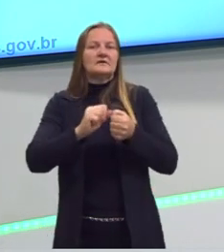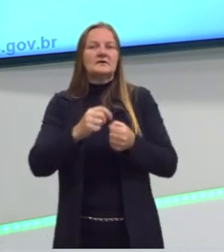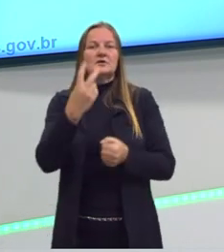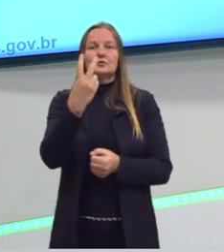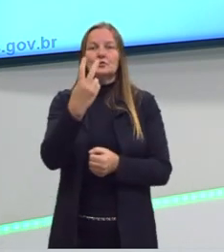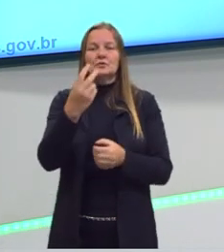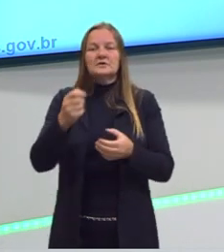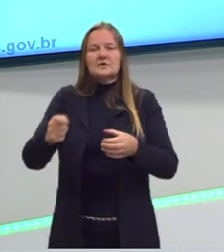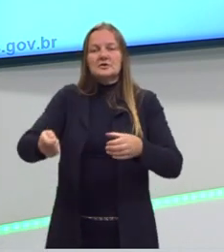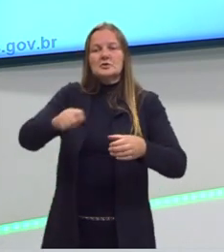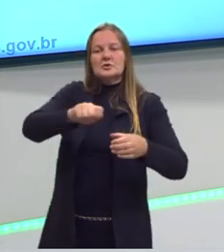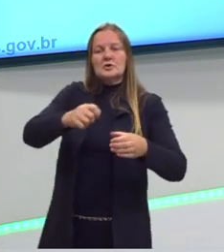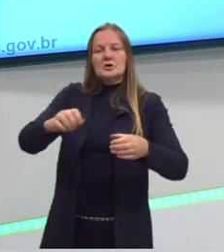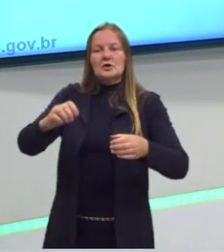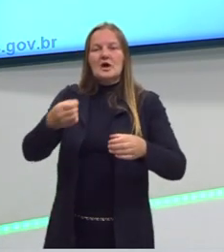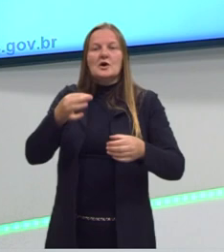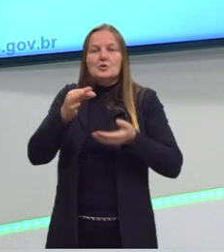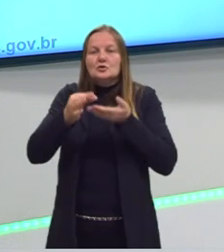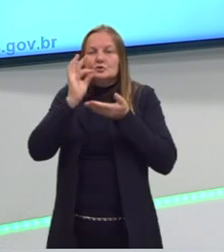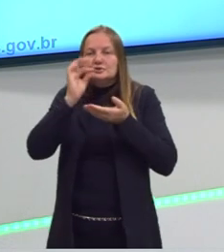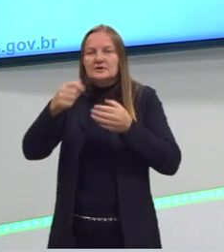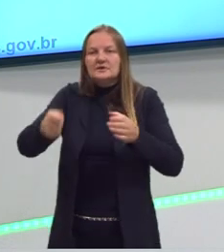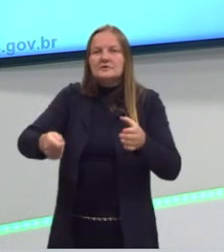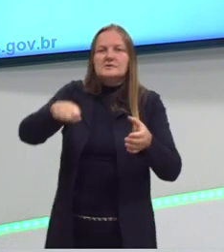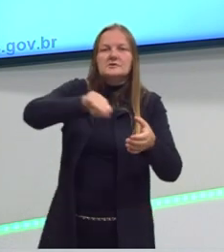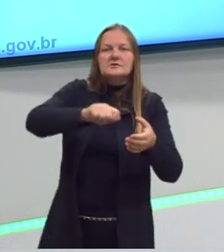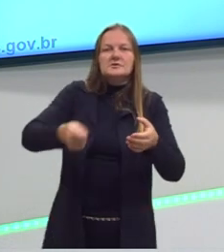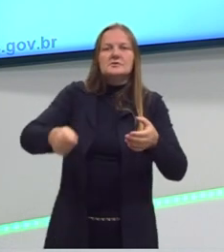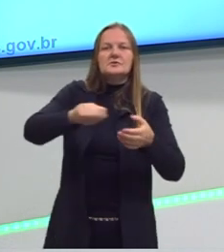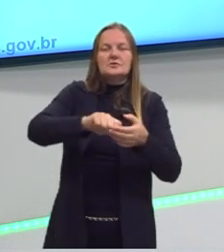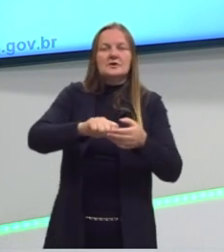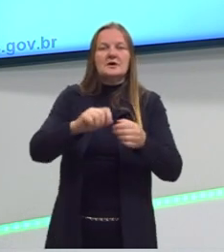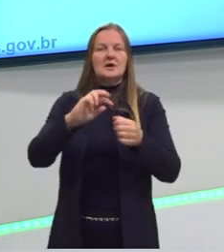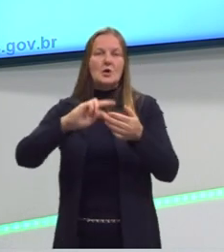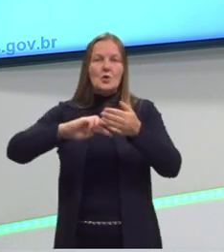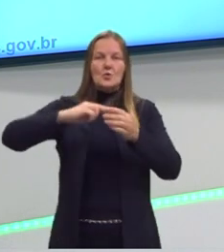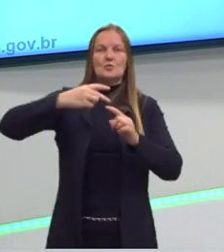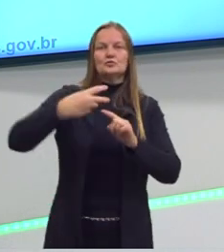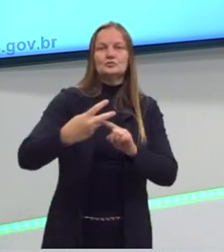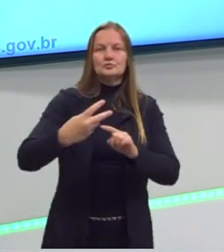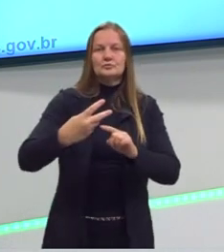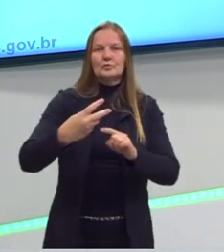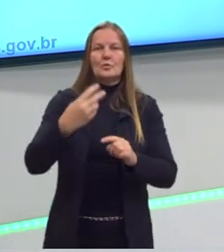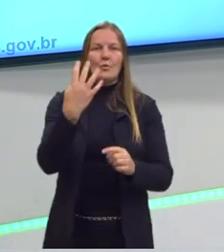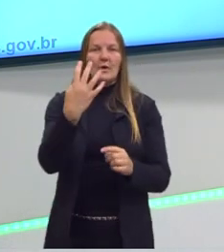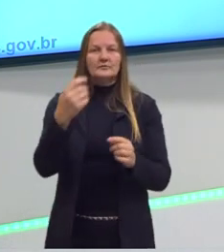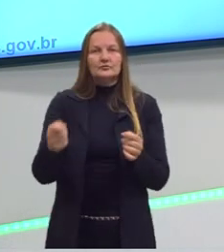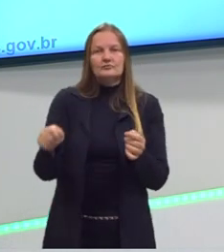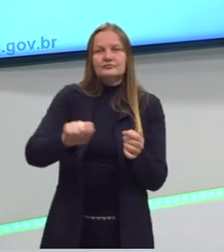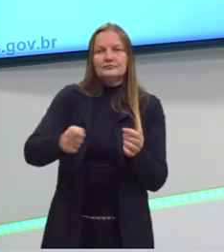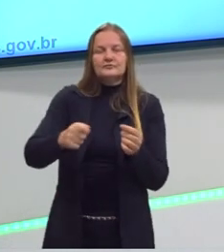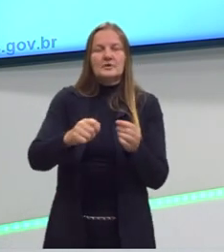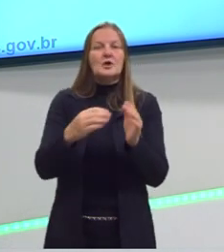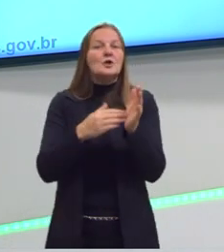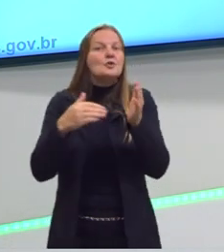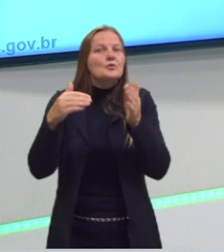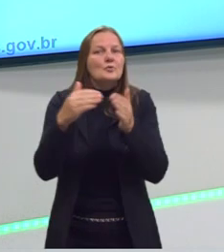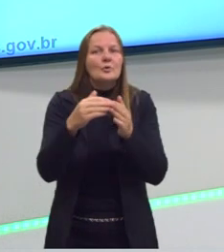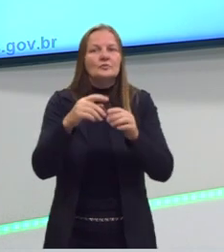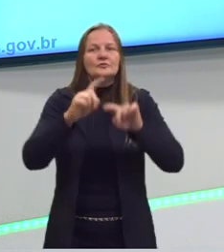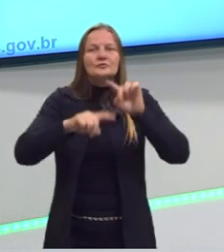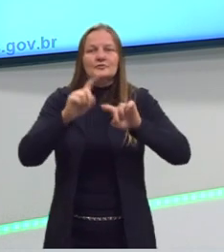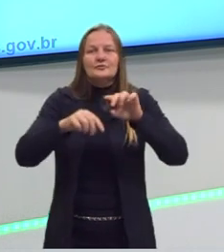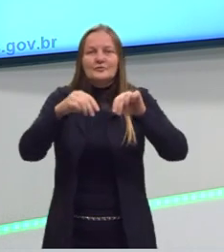xícaras de farinha para fazer o meu bolo e eu quero dobrar, eu não preciso usar quatro xícaras? E eu não preciso dobrar todos os outros